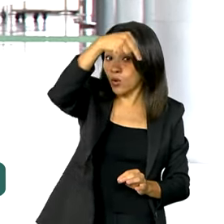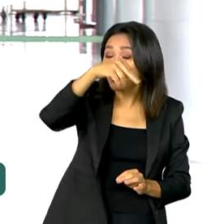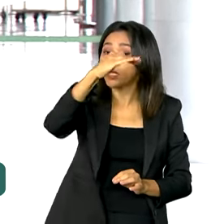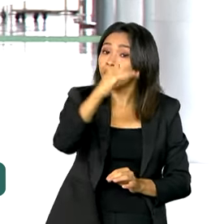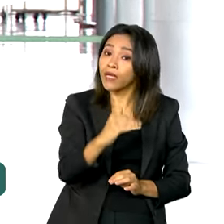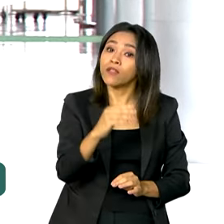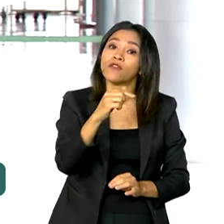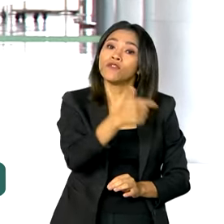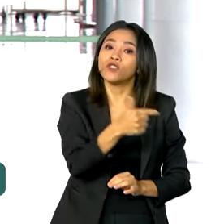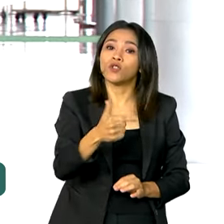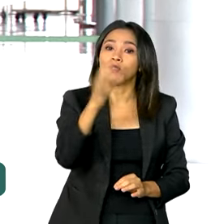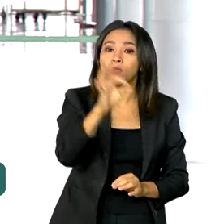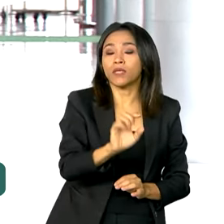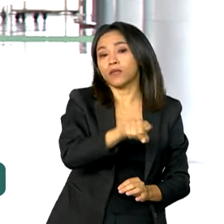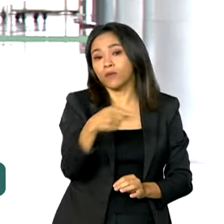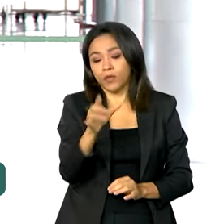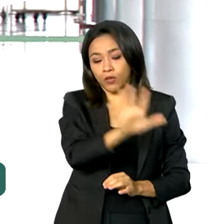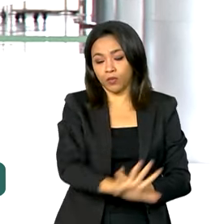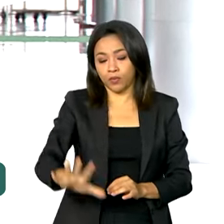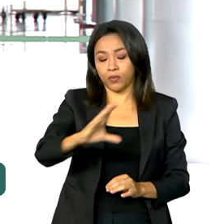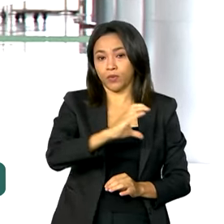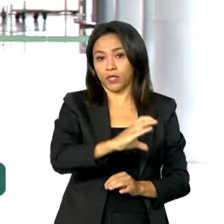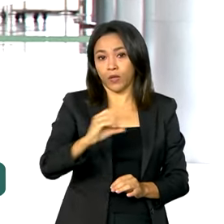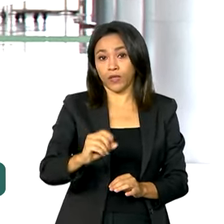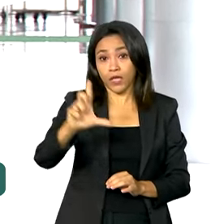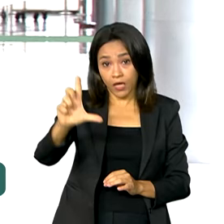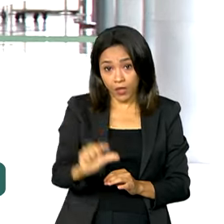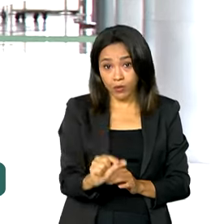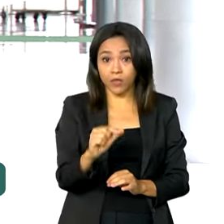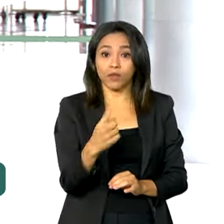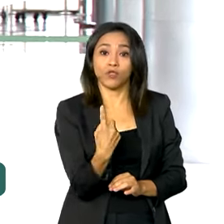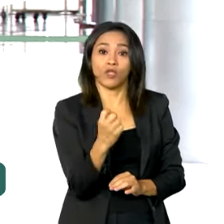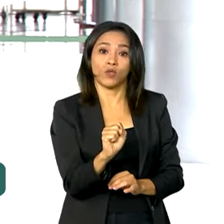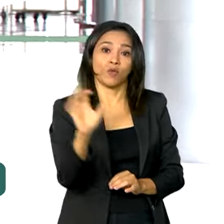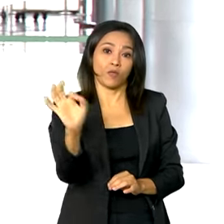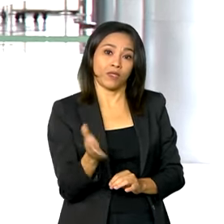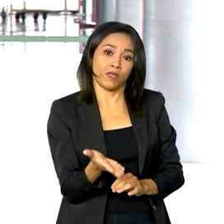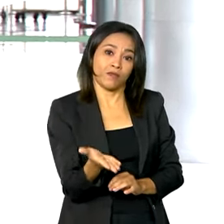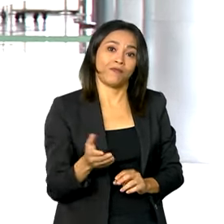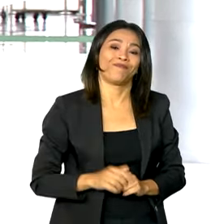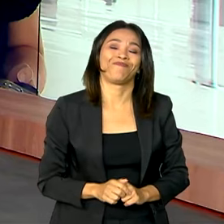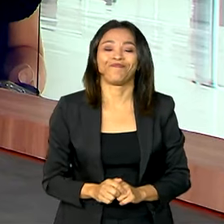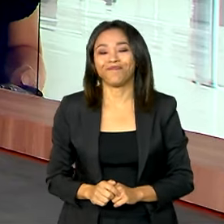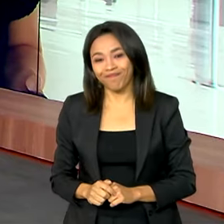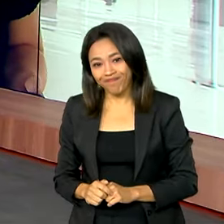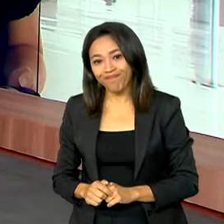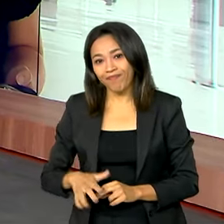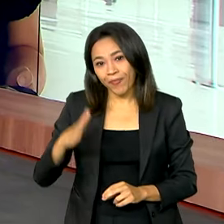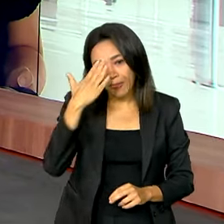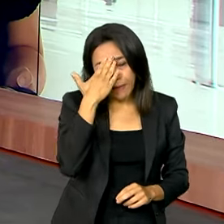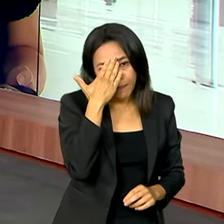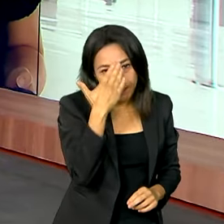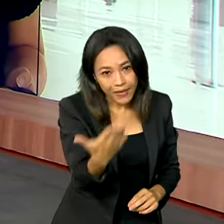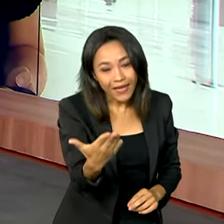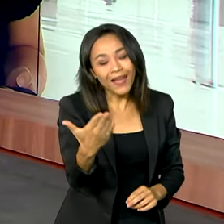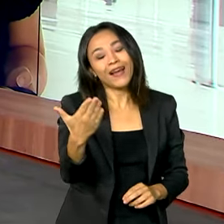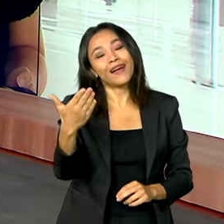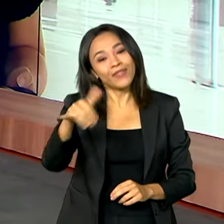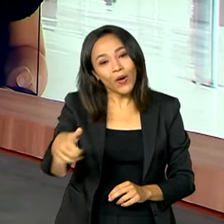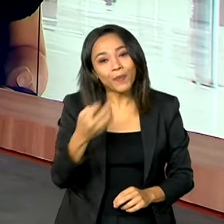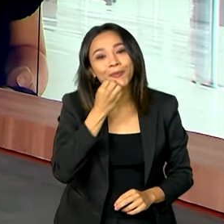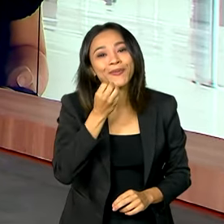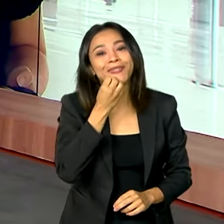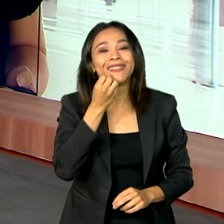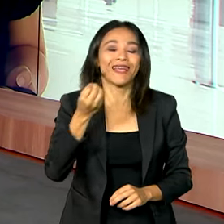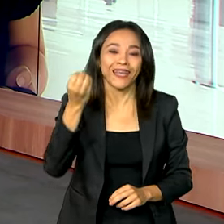% e o centro-oeste com redução de 18%. Eu volto com você no estúdio. Obrigada, Jéssica. Mais chance, então, do